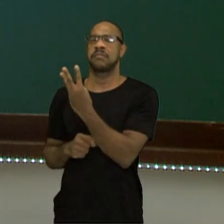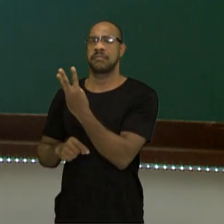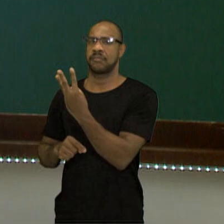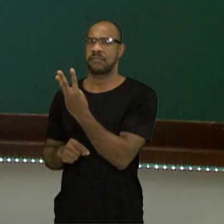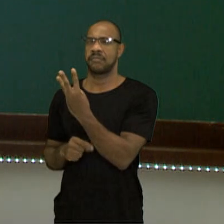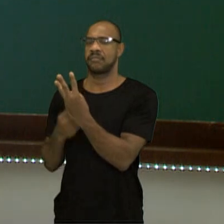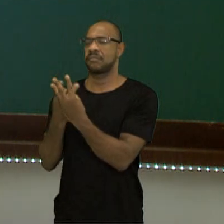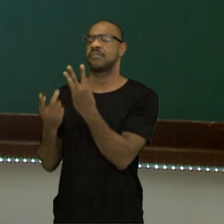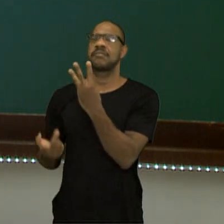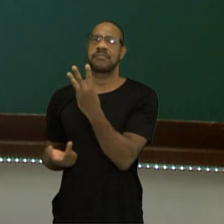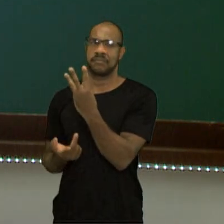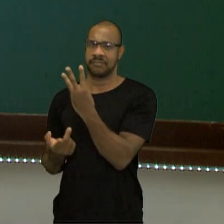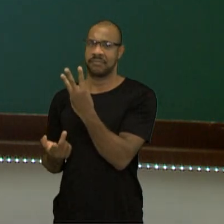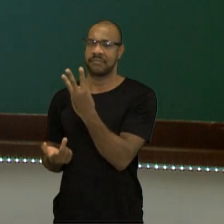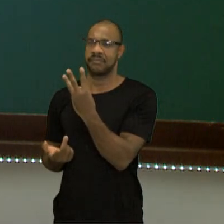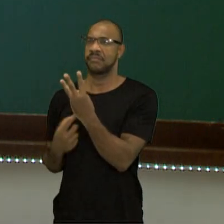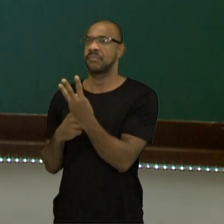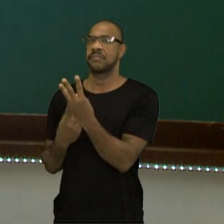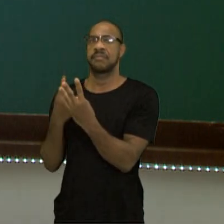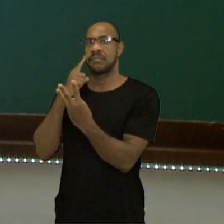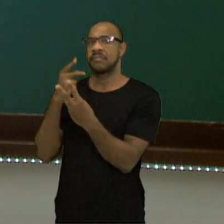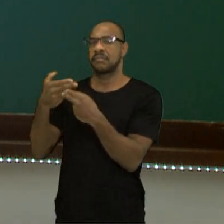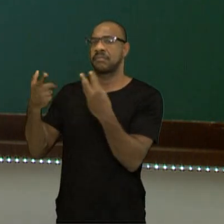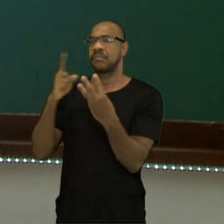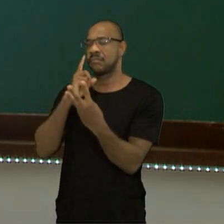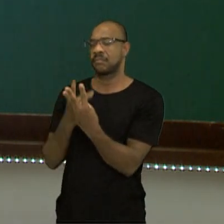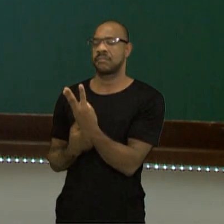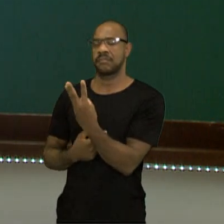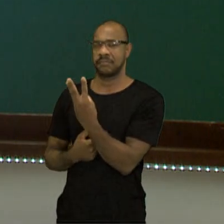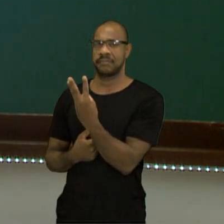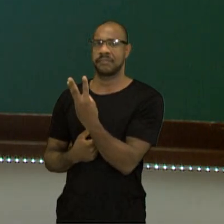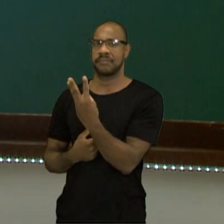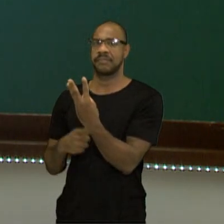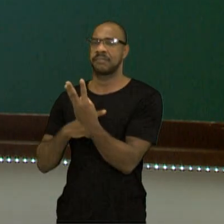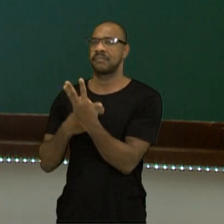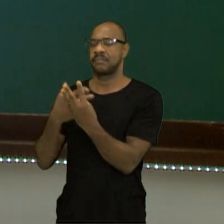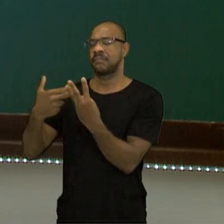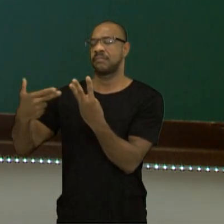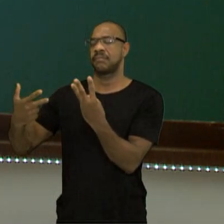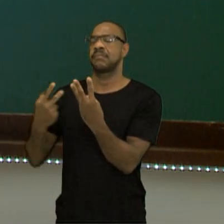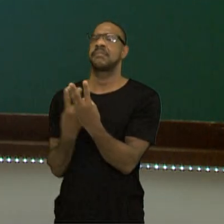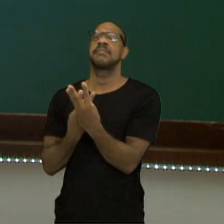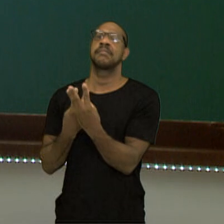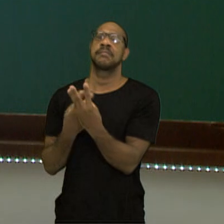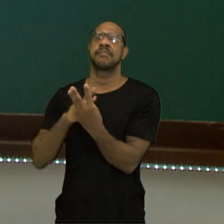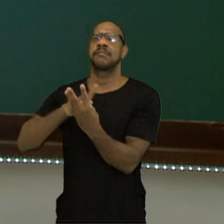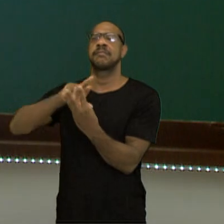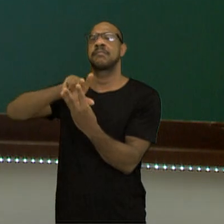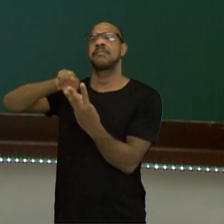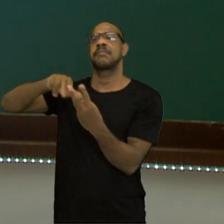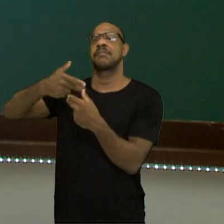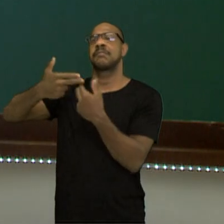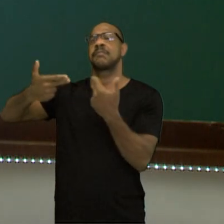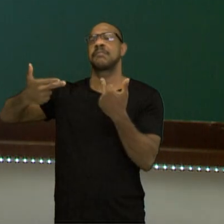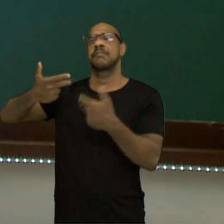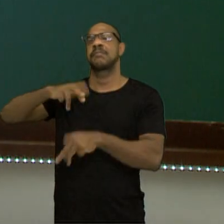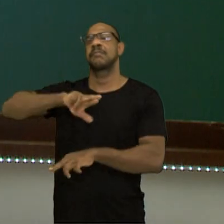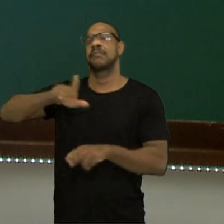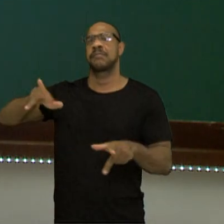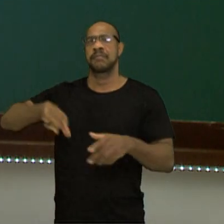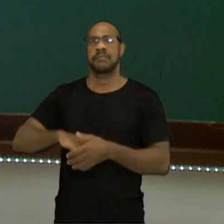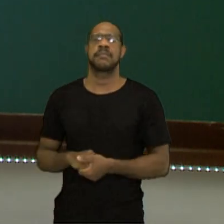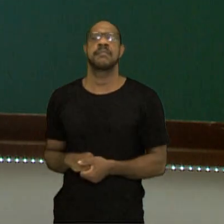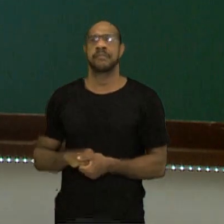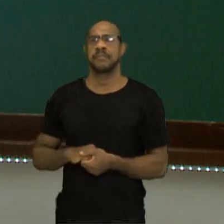Hidrogênio, carbono e nitrogênio. seja, elementos diferentes, distintos.